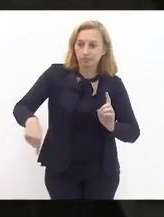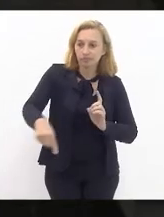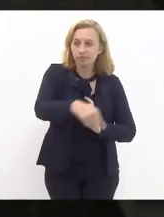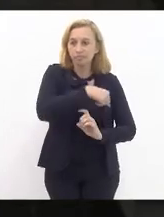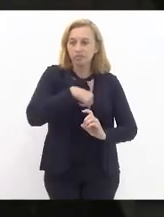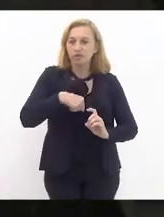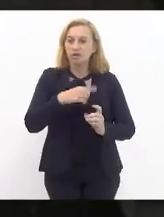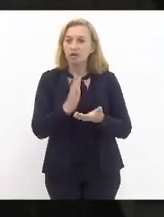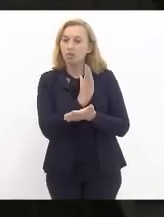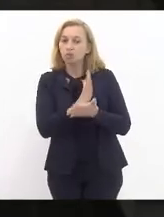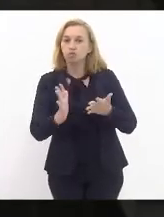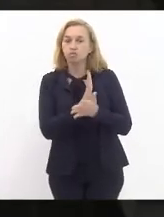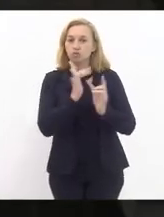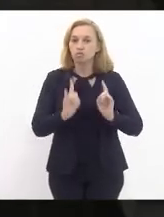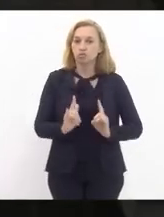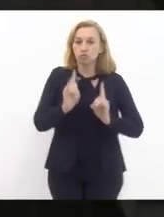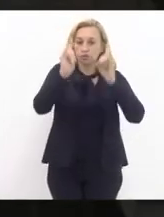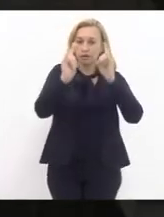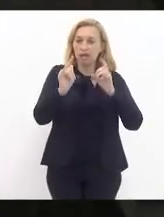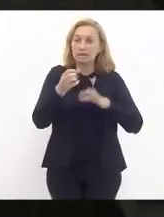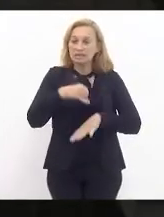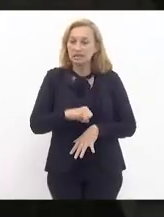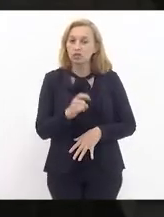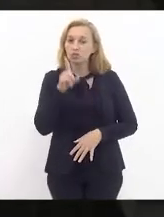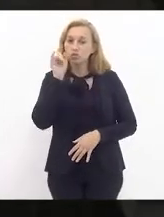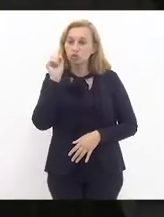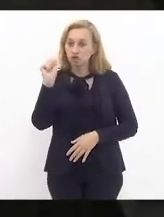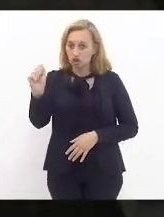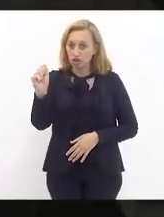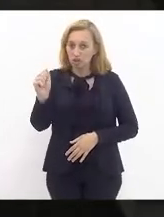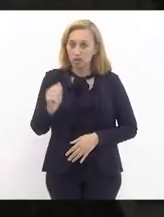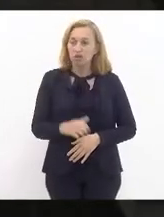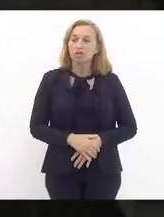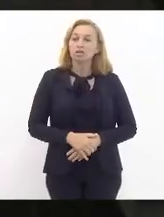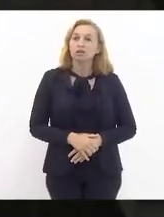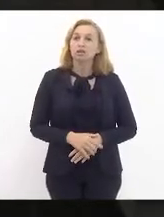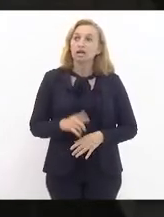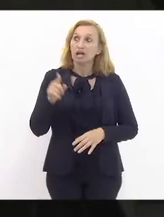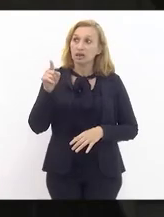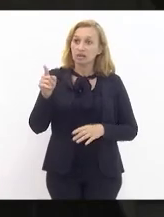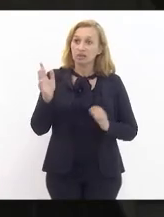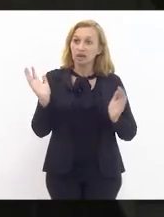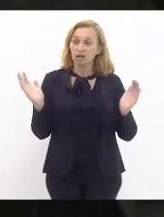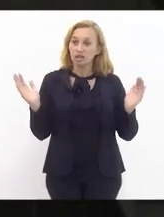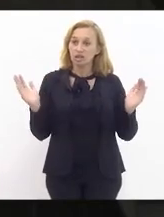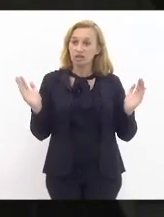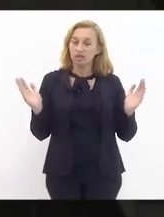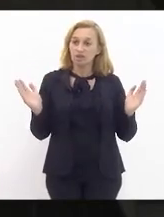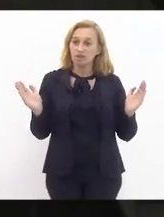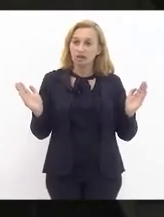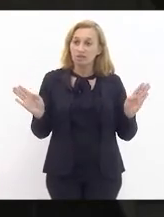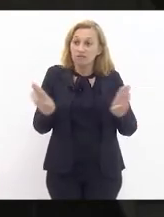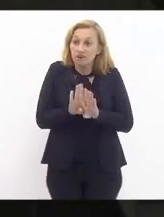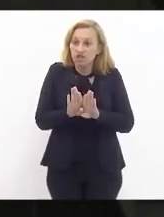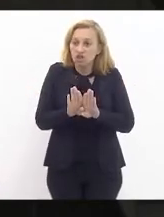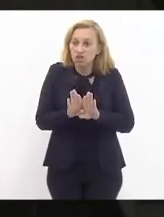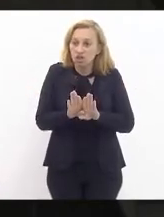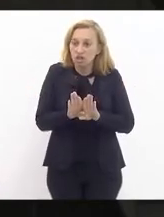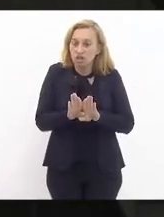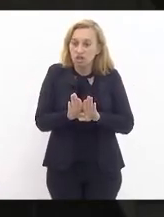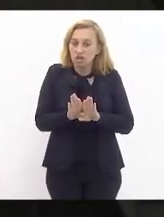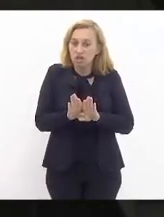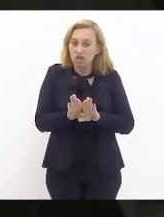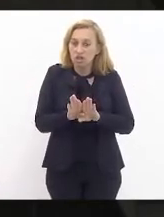alguns prédios. Se um dia aquilo fecha, é uma